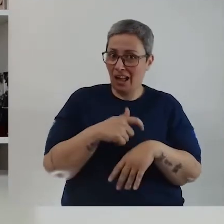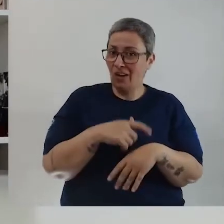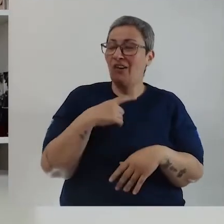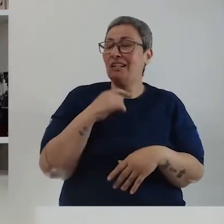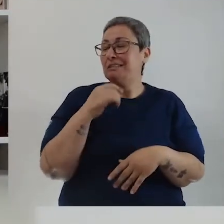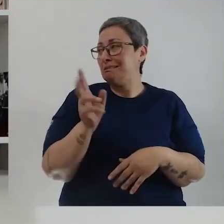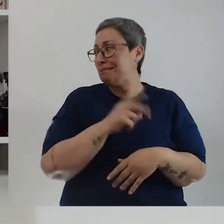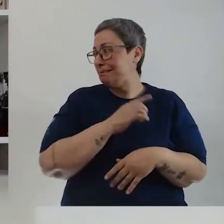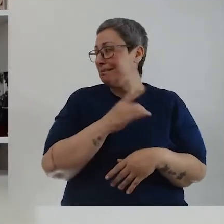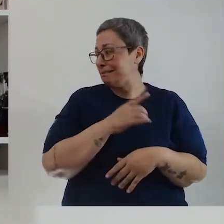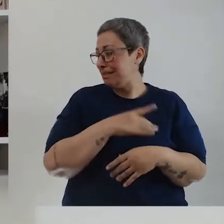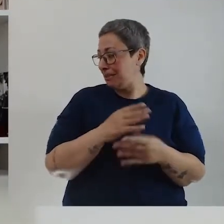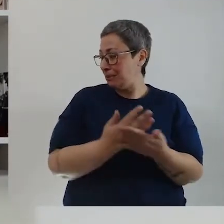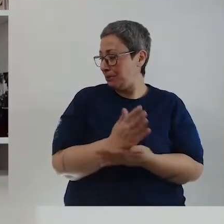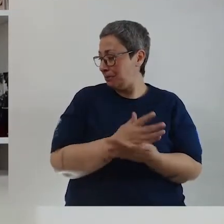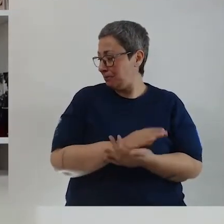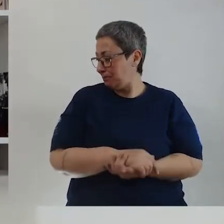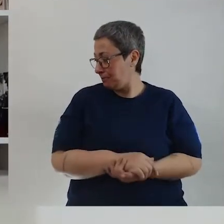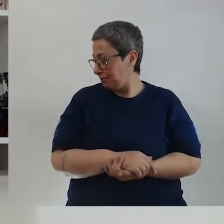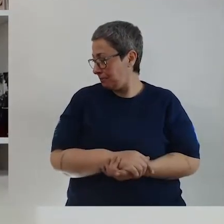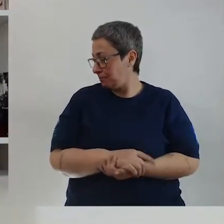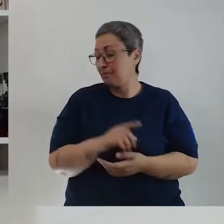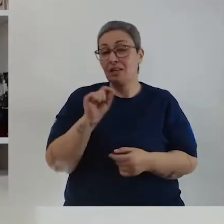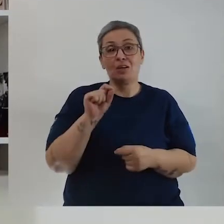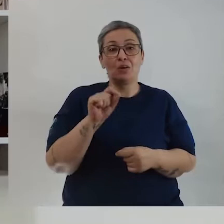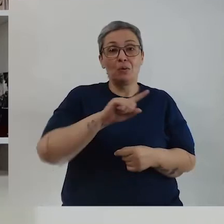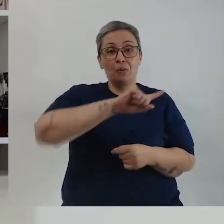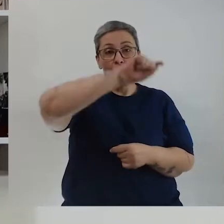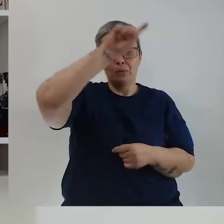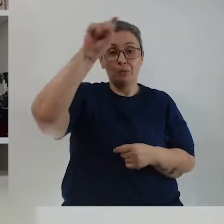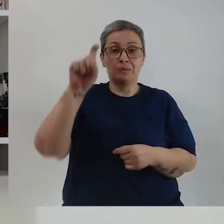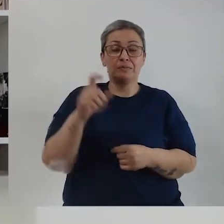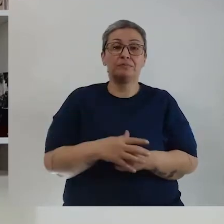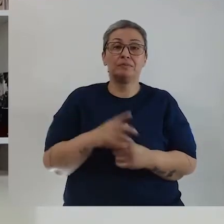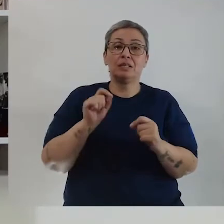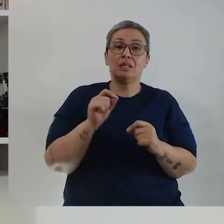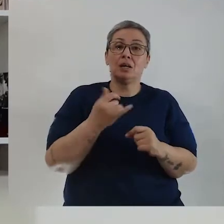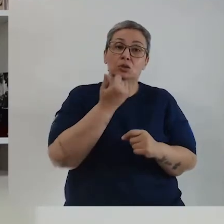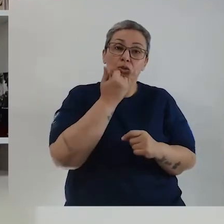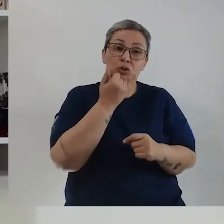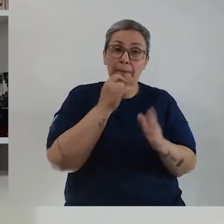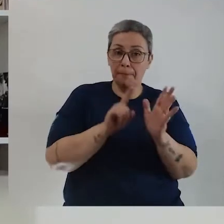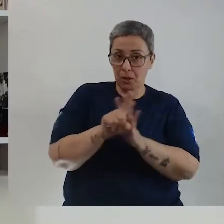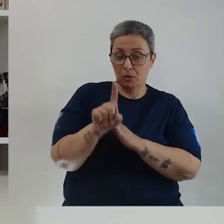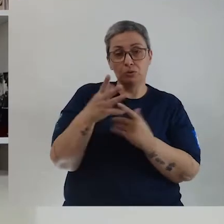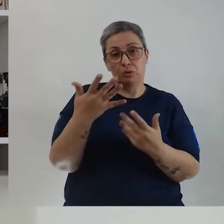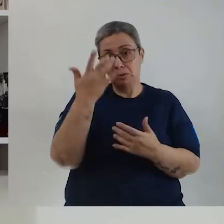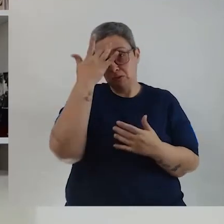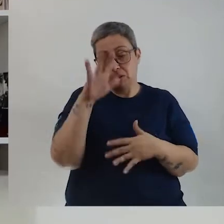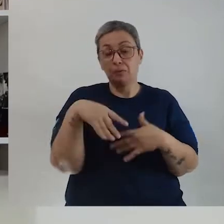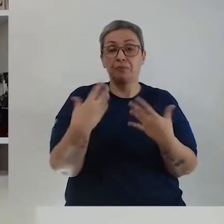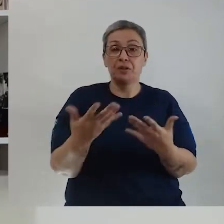né? Depois a gente dá risada. Não, na hora é sem condições. Olha, o grafite... Desculpa a